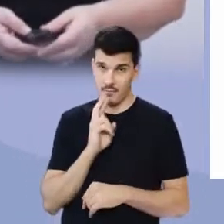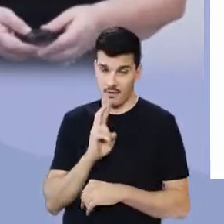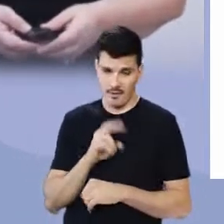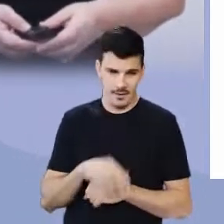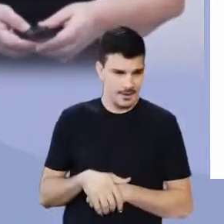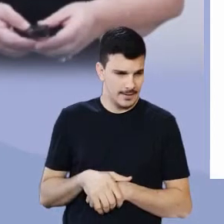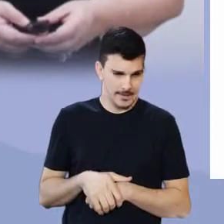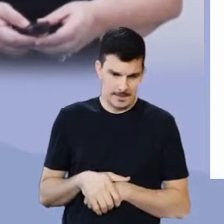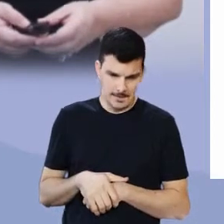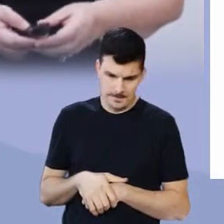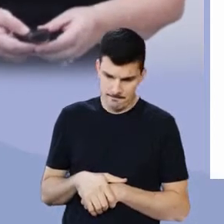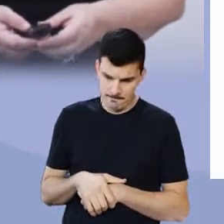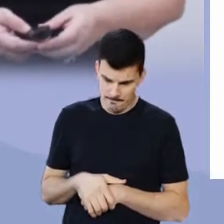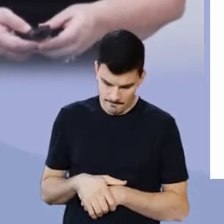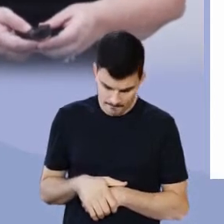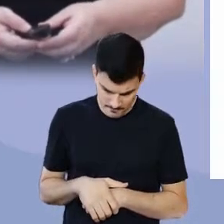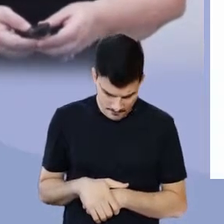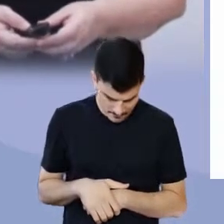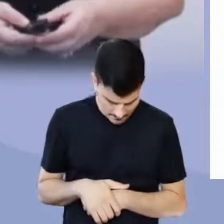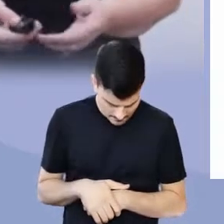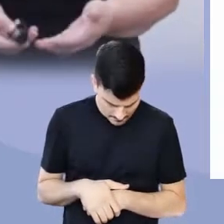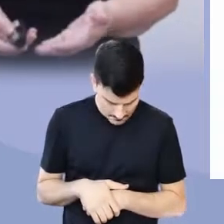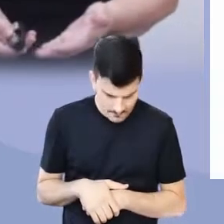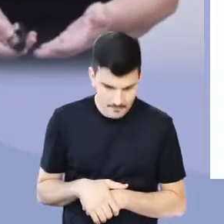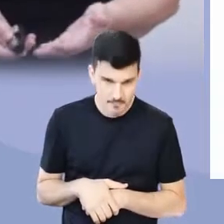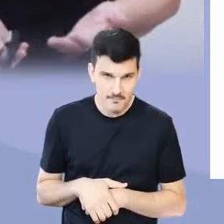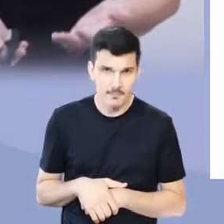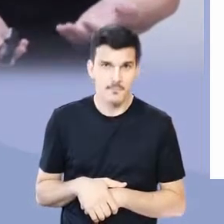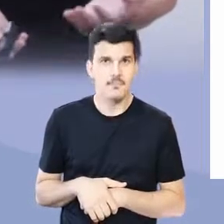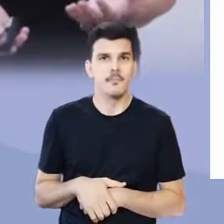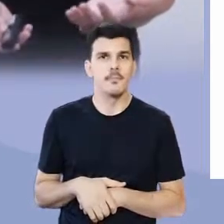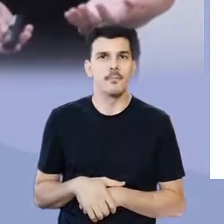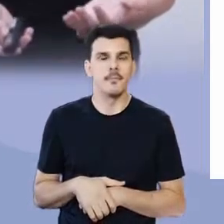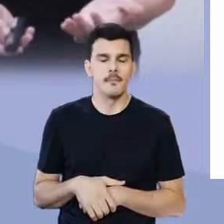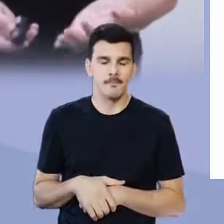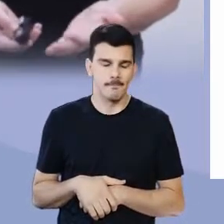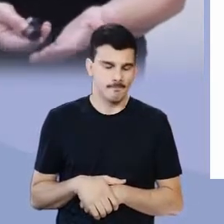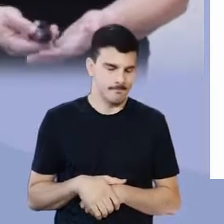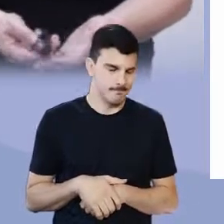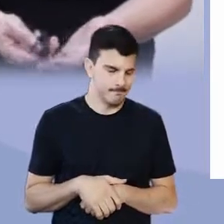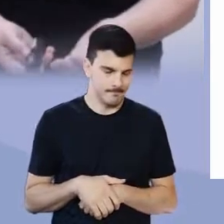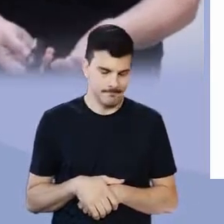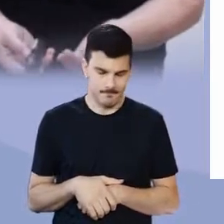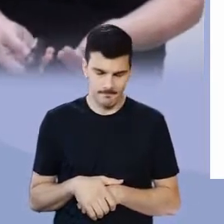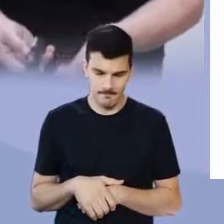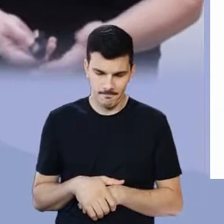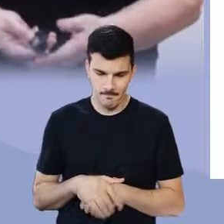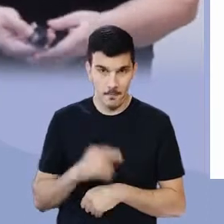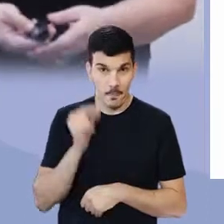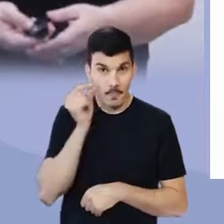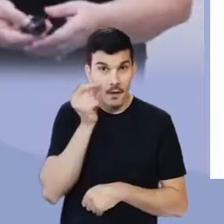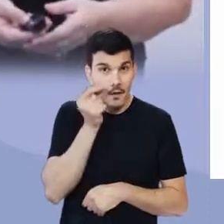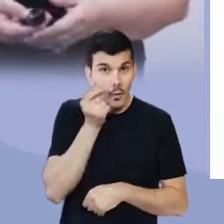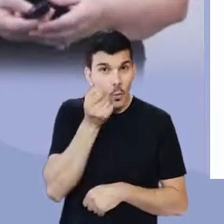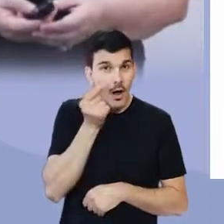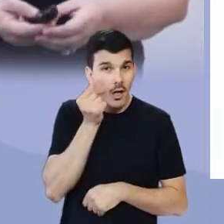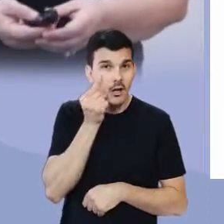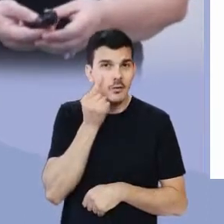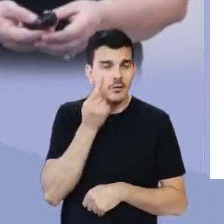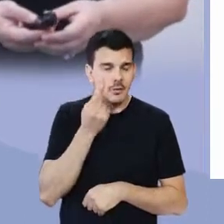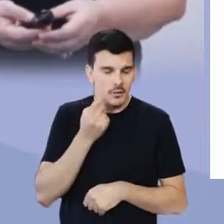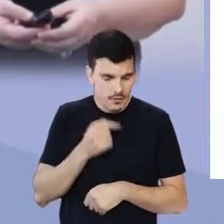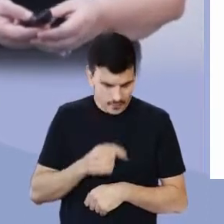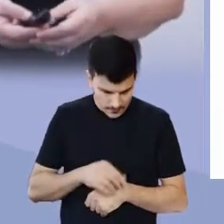olhou para os próprios pés, talvez para disfarçar o olhar lacrimoso. E